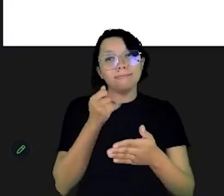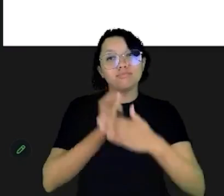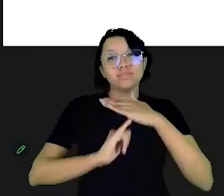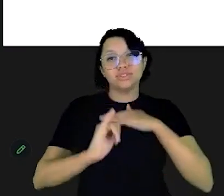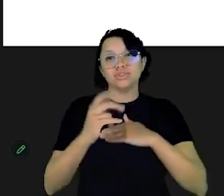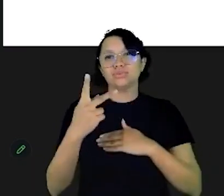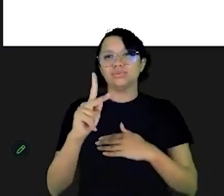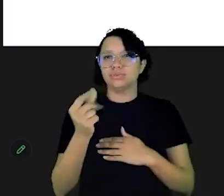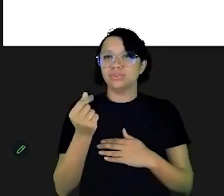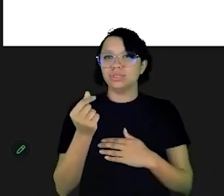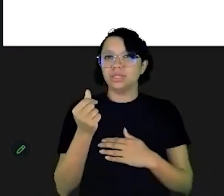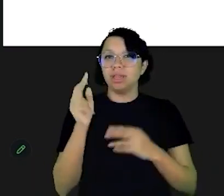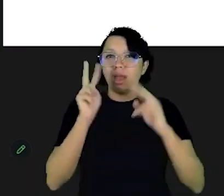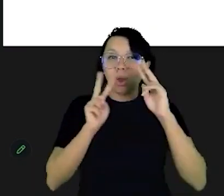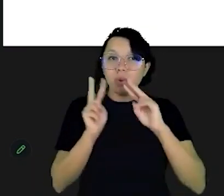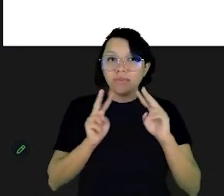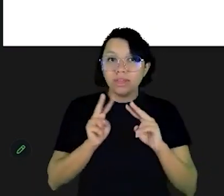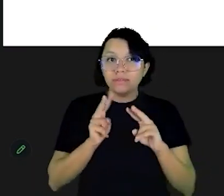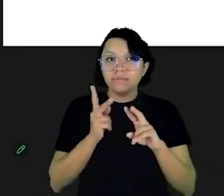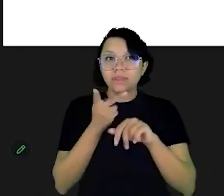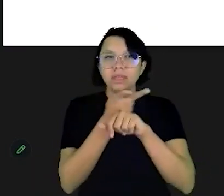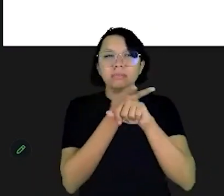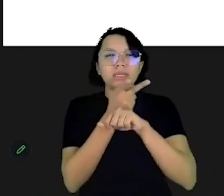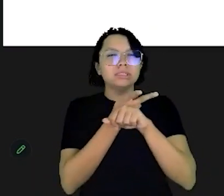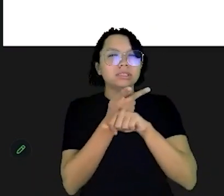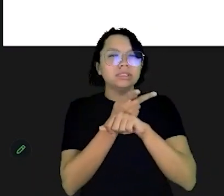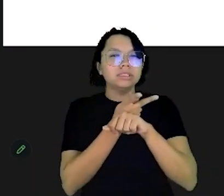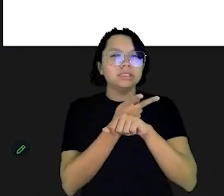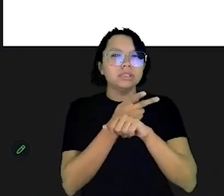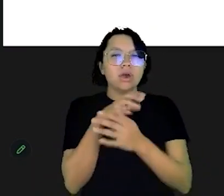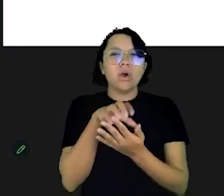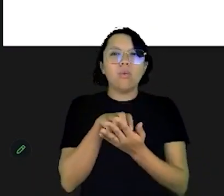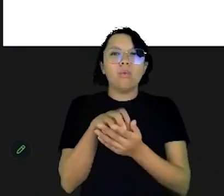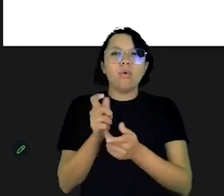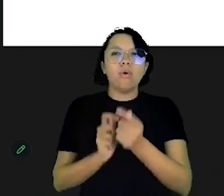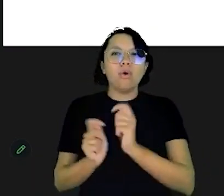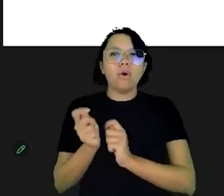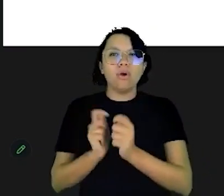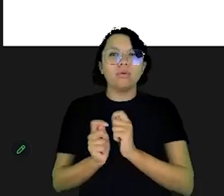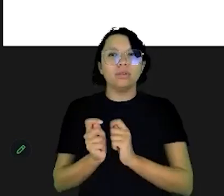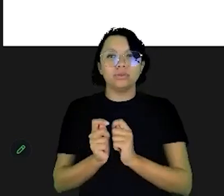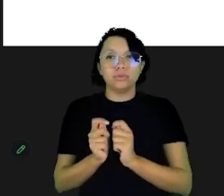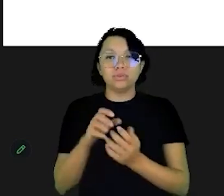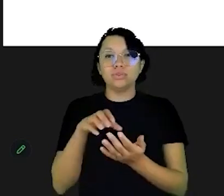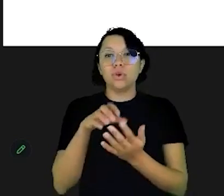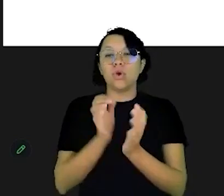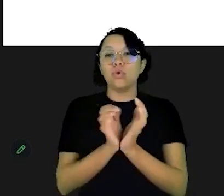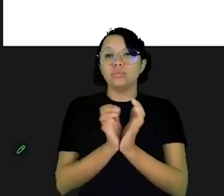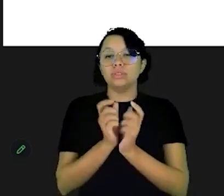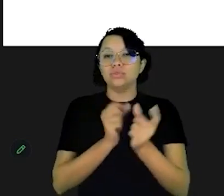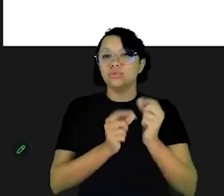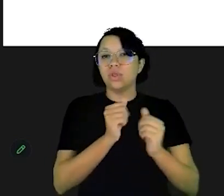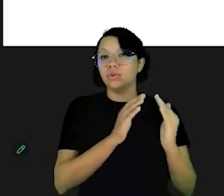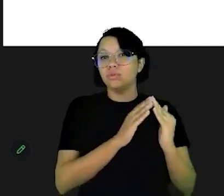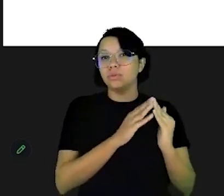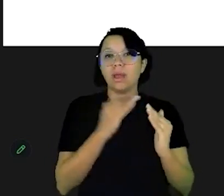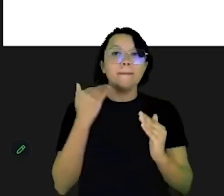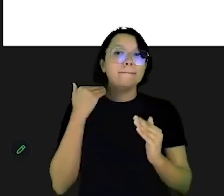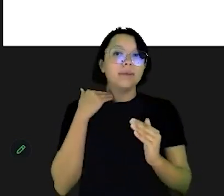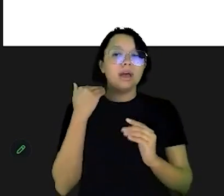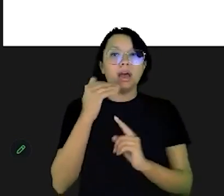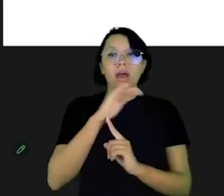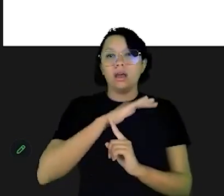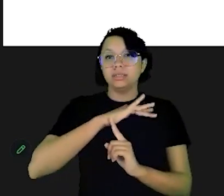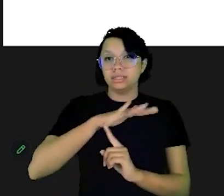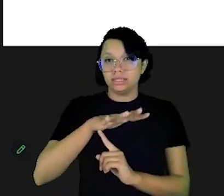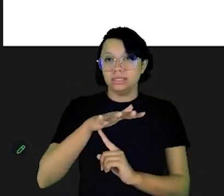momento em que você for aplicar o seu dinheiro. Verifique, consulte os órgãos reguladores, Banco Central, Comissão